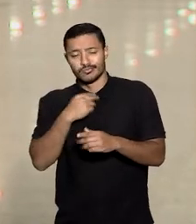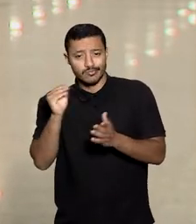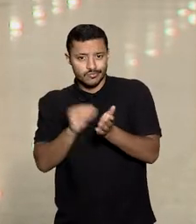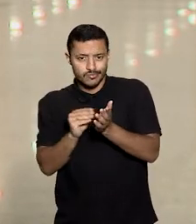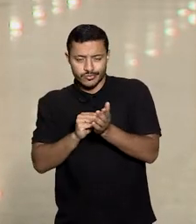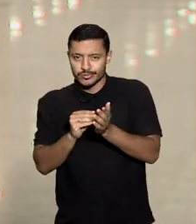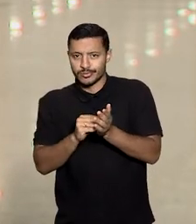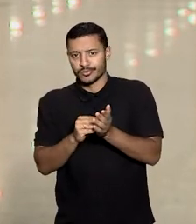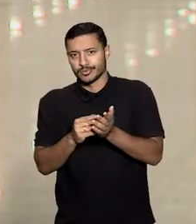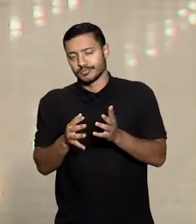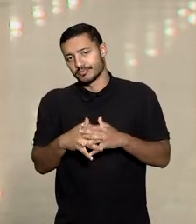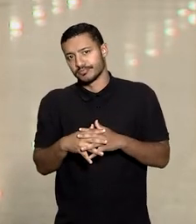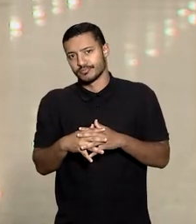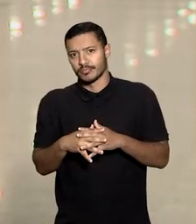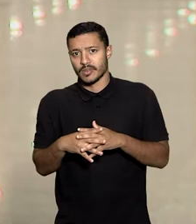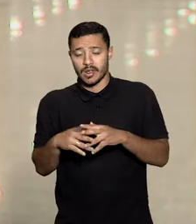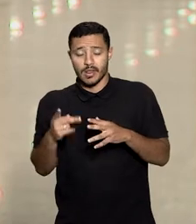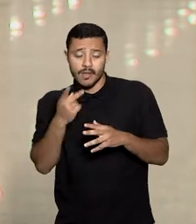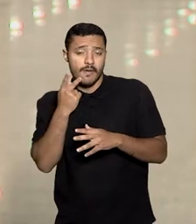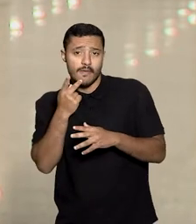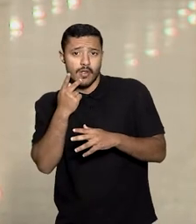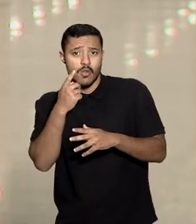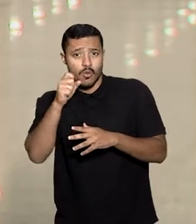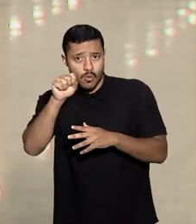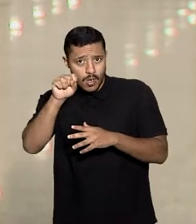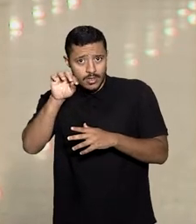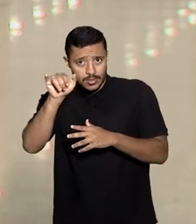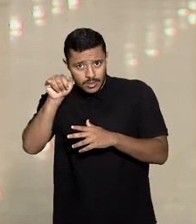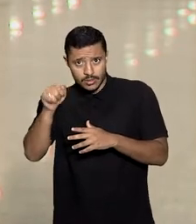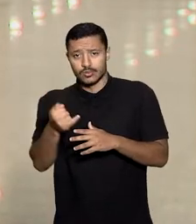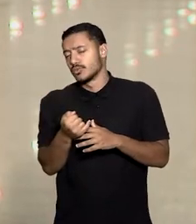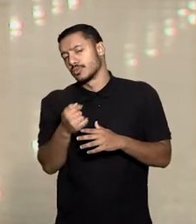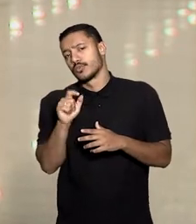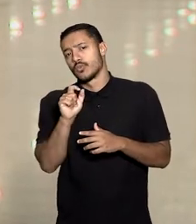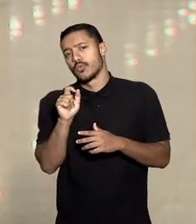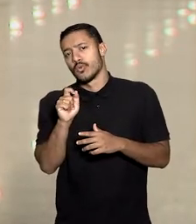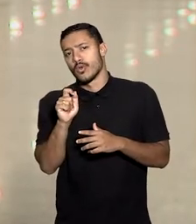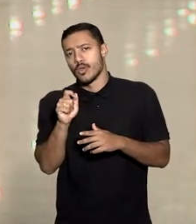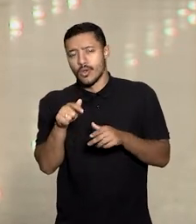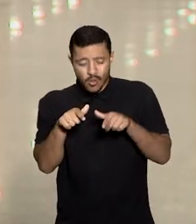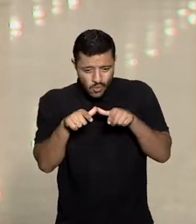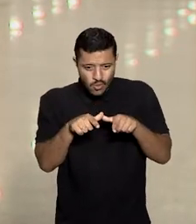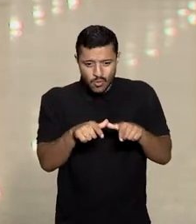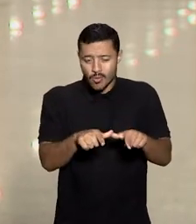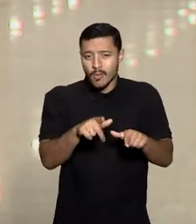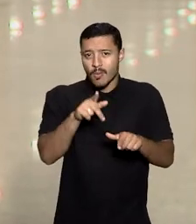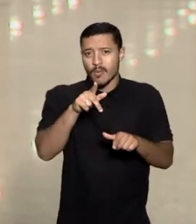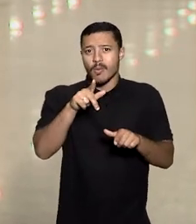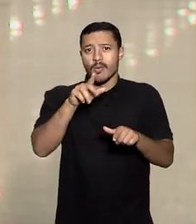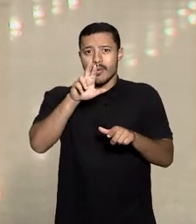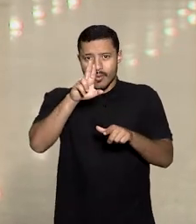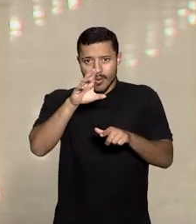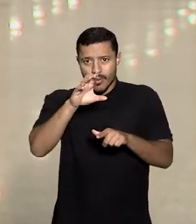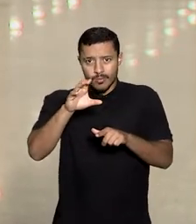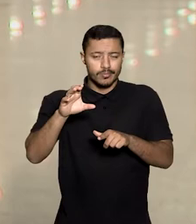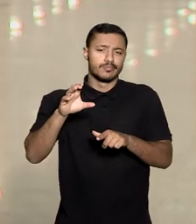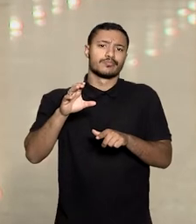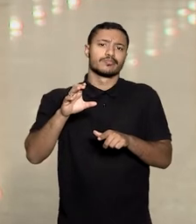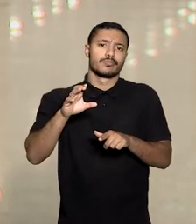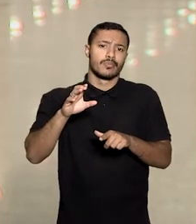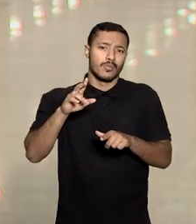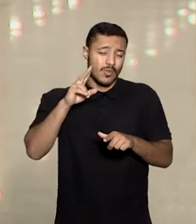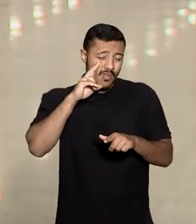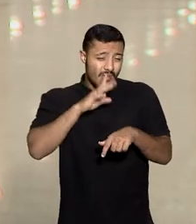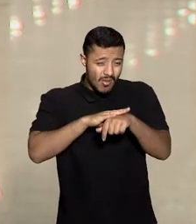sua enfermidade. Ela invocou o precedente do STJ segundo o qual o plano de saúde pode estabelecer as doenças